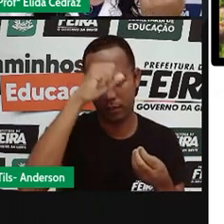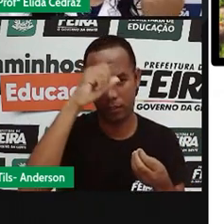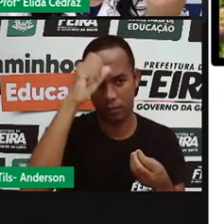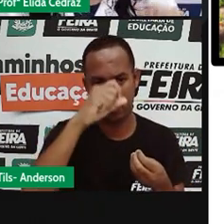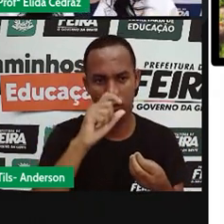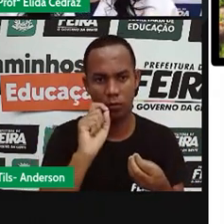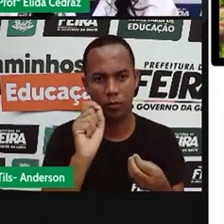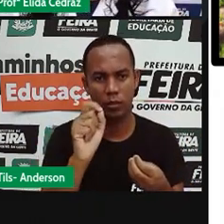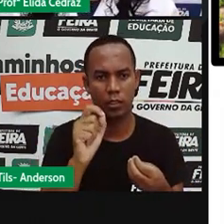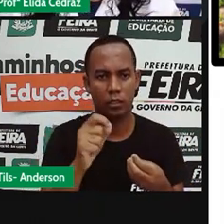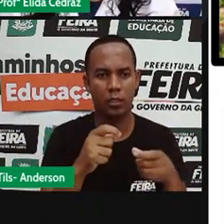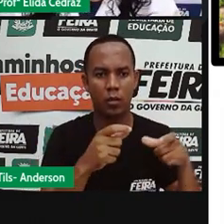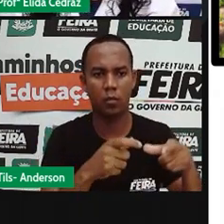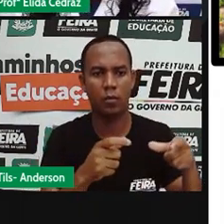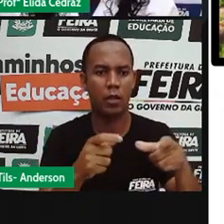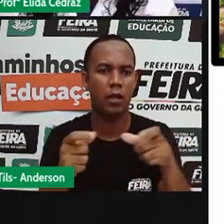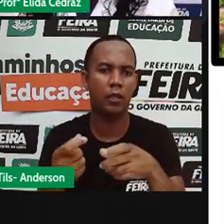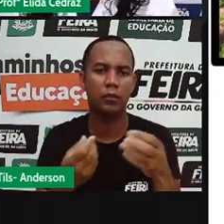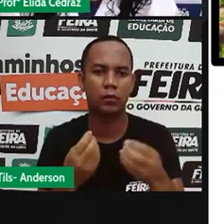em outras aulas.